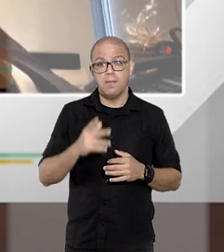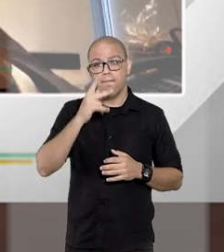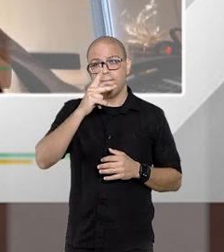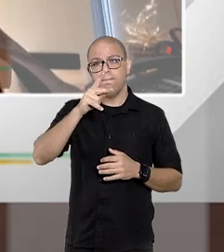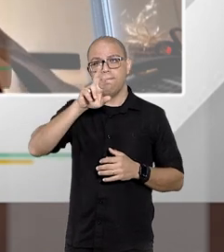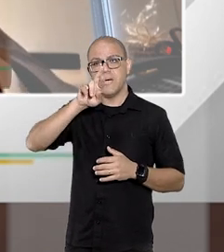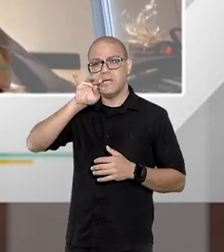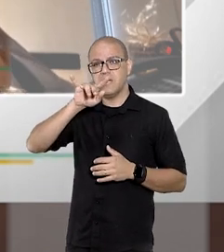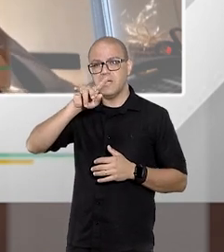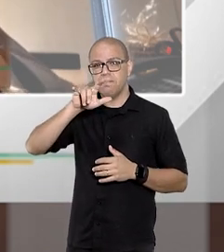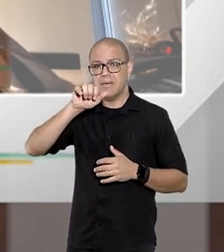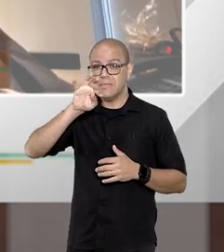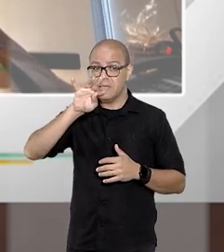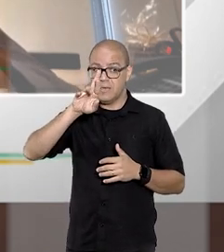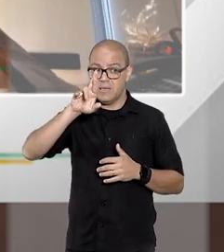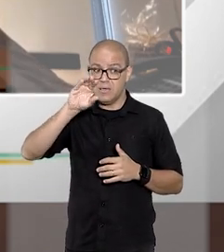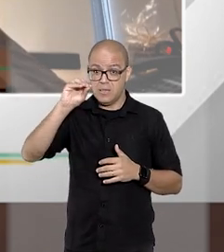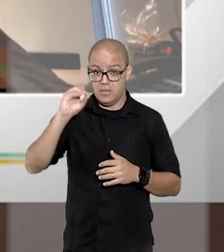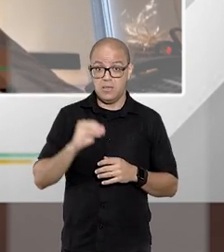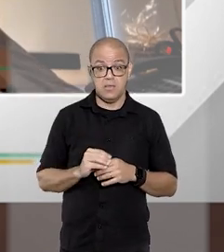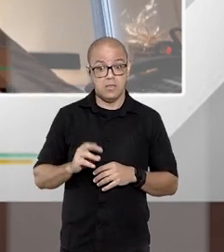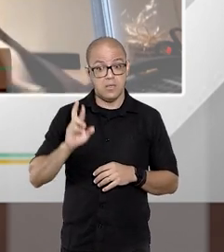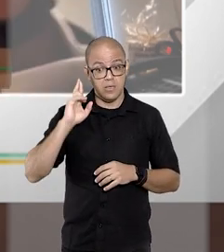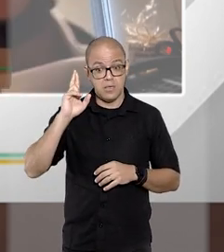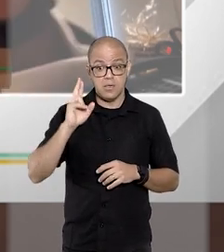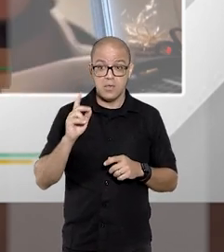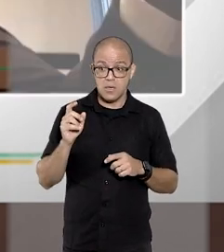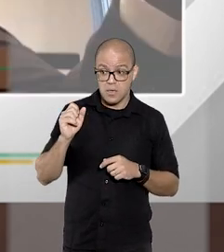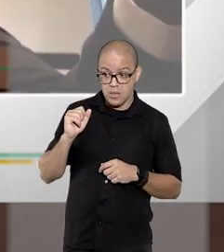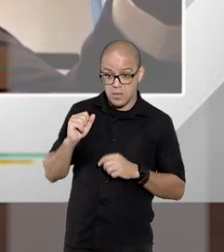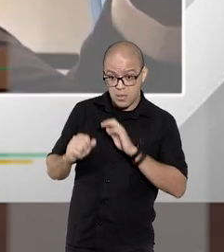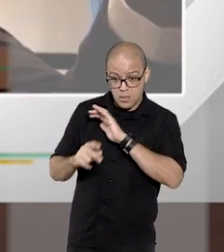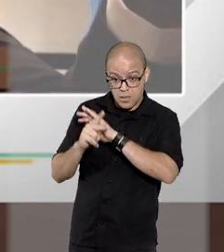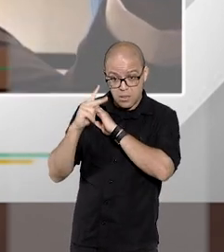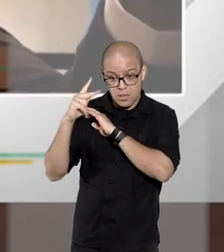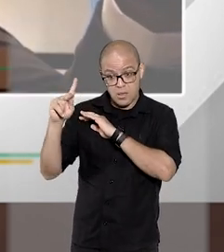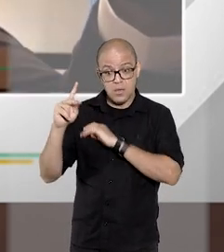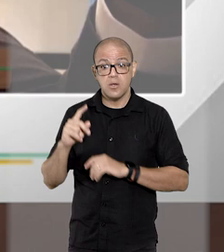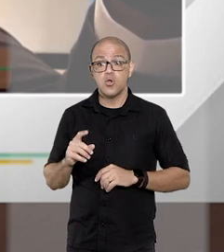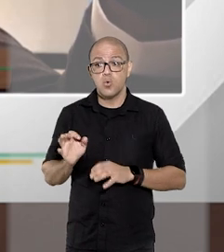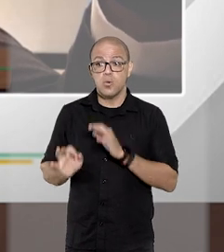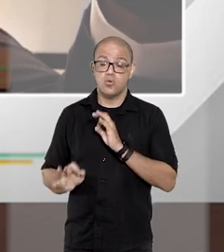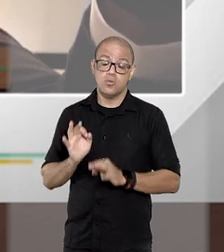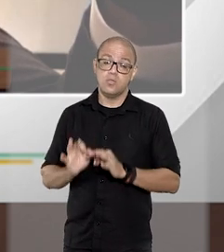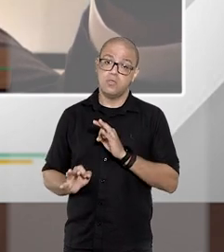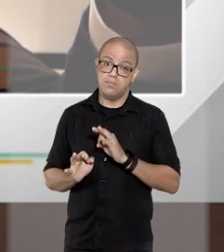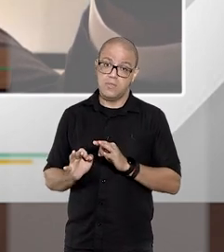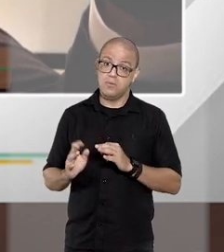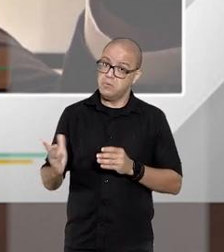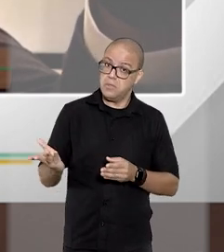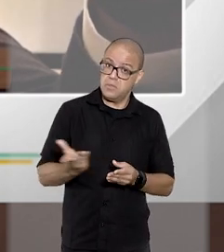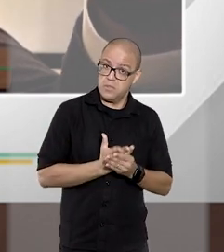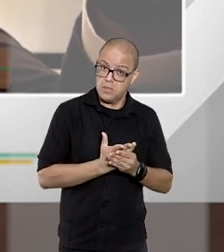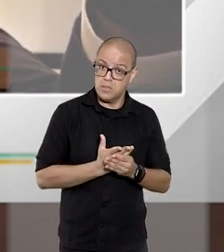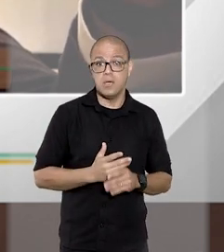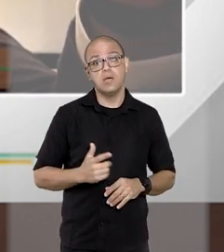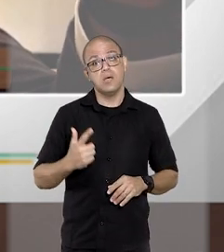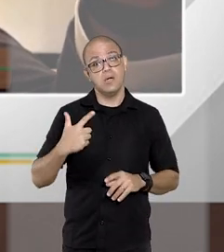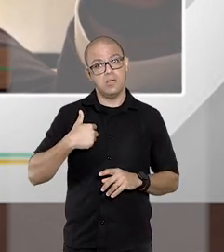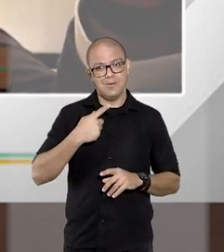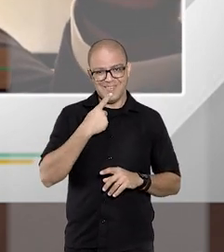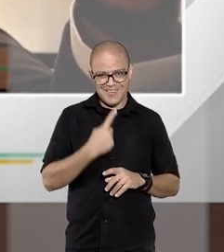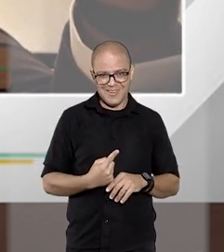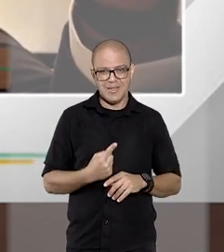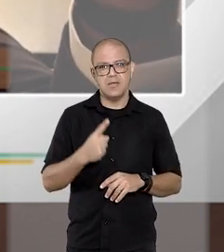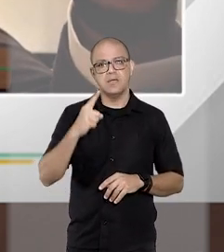prelibatário de exercício funcional de competência no ajuizamento da ação a ideia